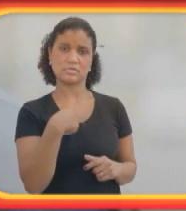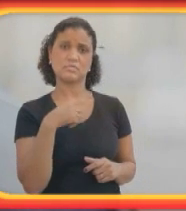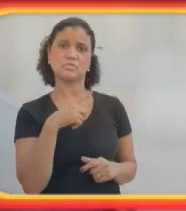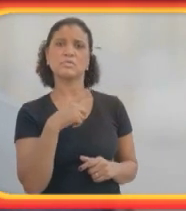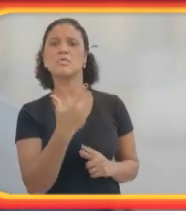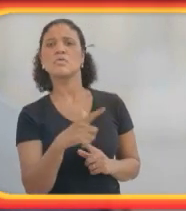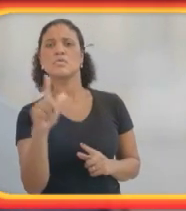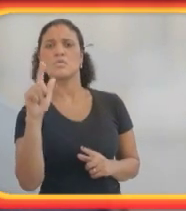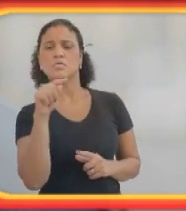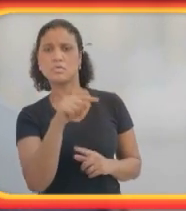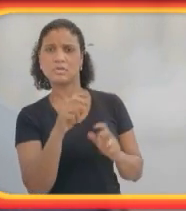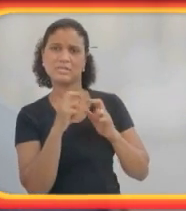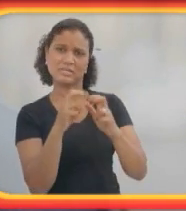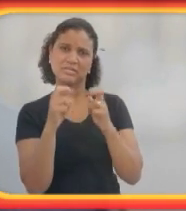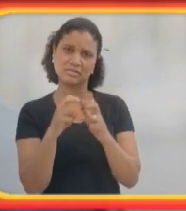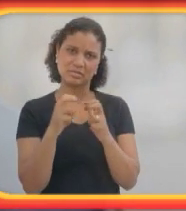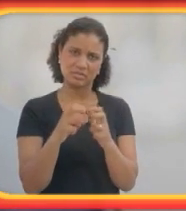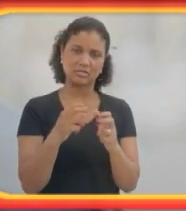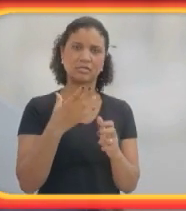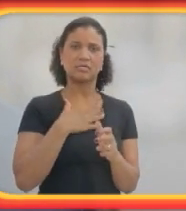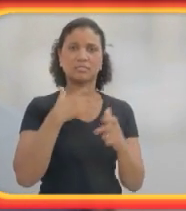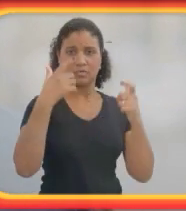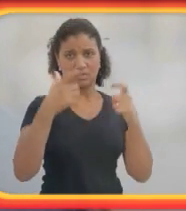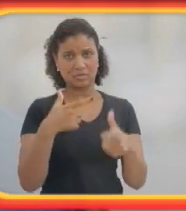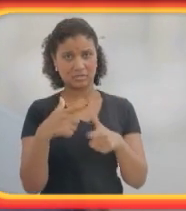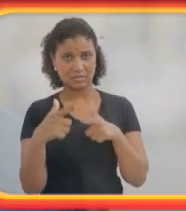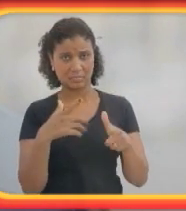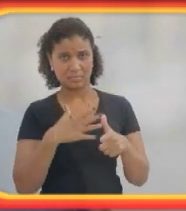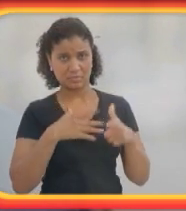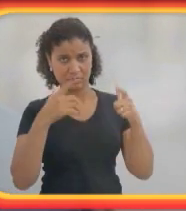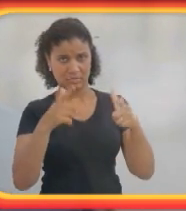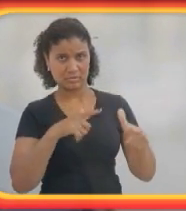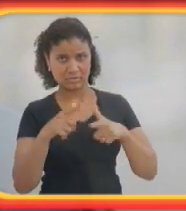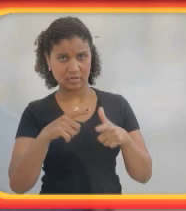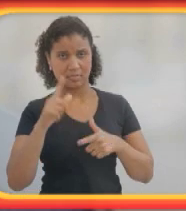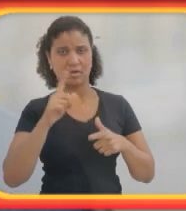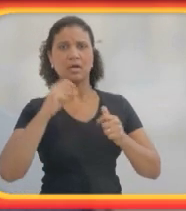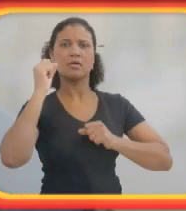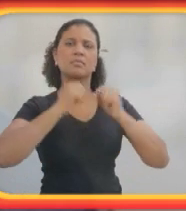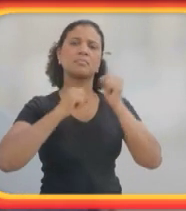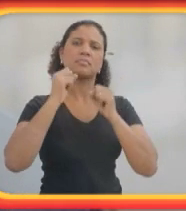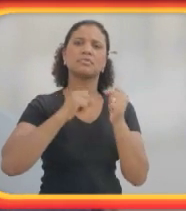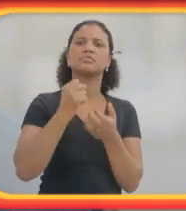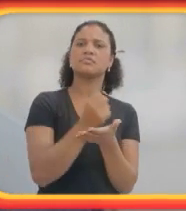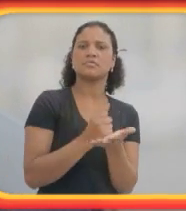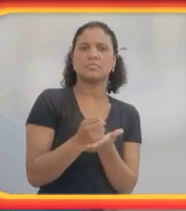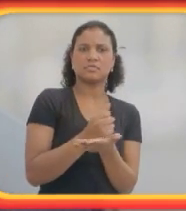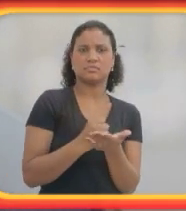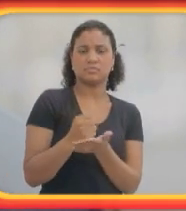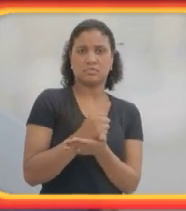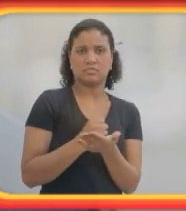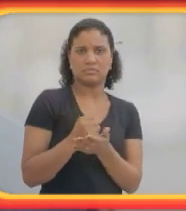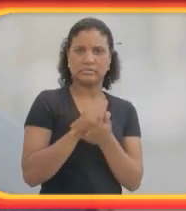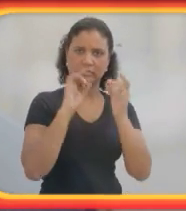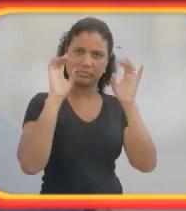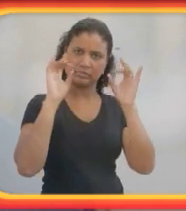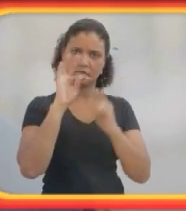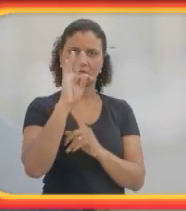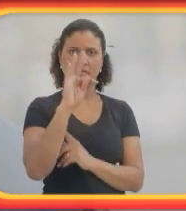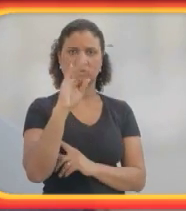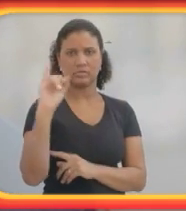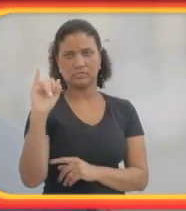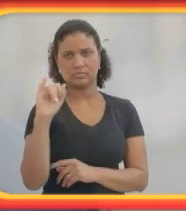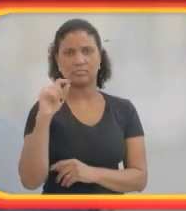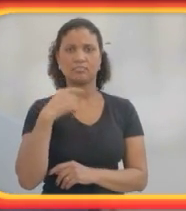Meu trabalho é numa empresa farmacêutica como especialista em TI. Eu sou do departamento de TI da companhia